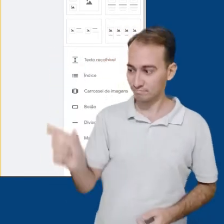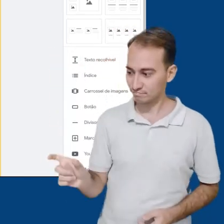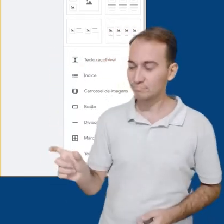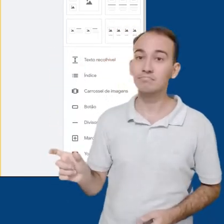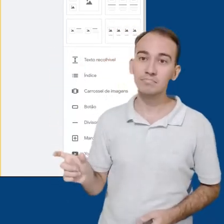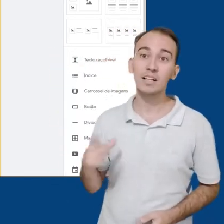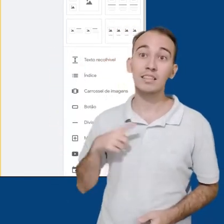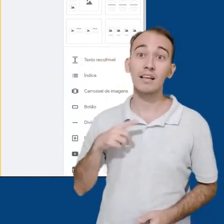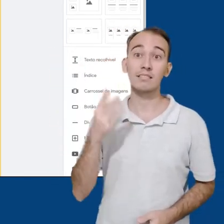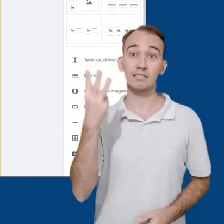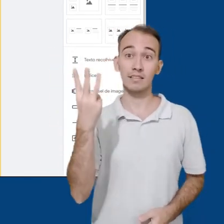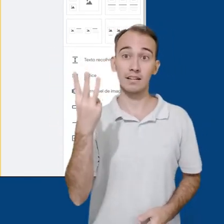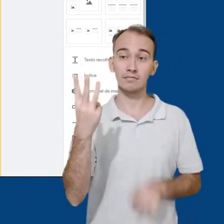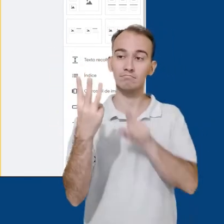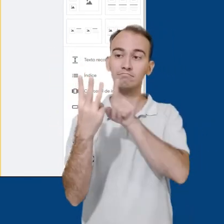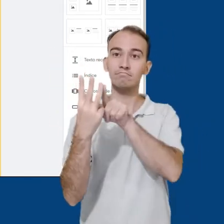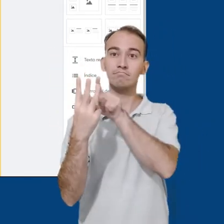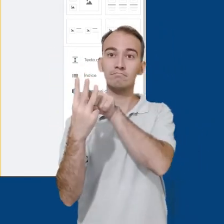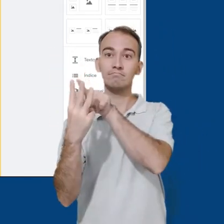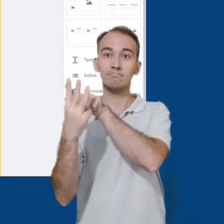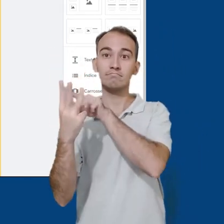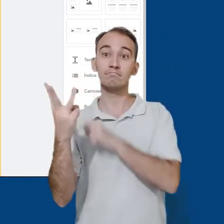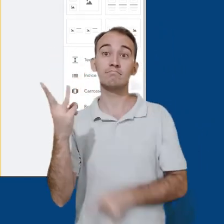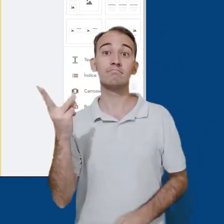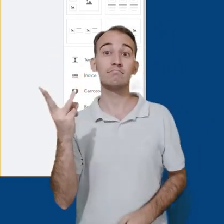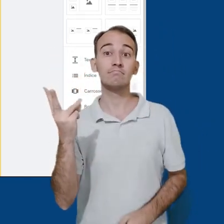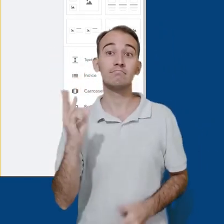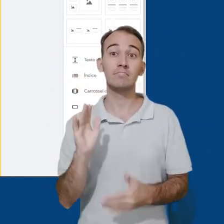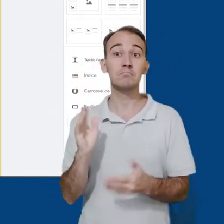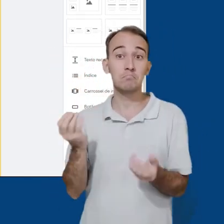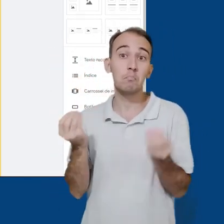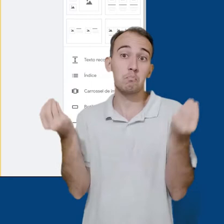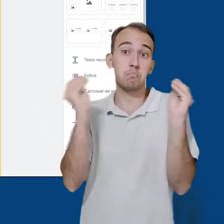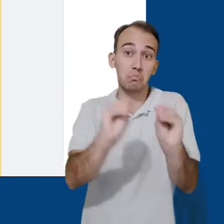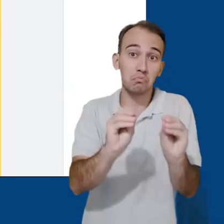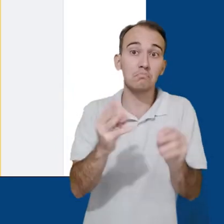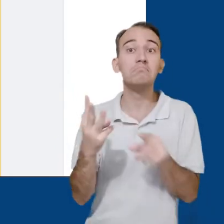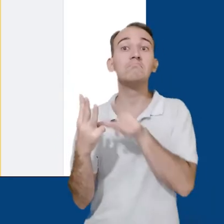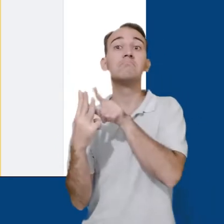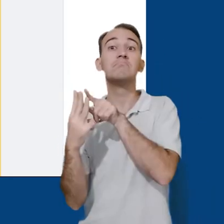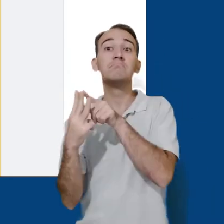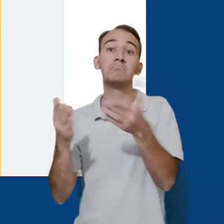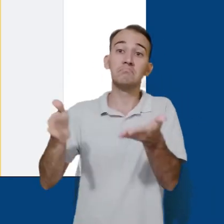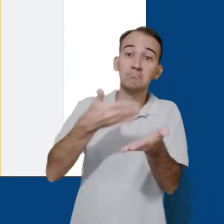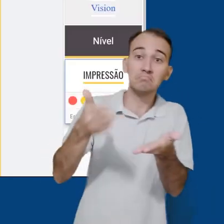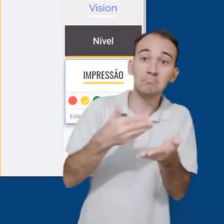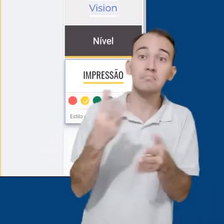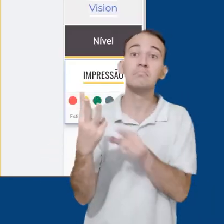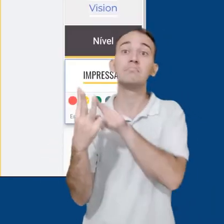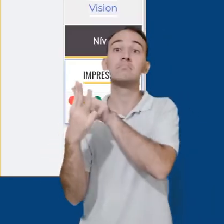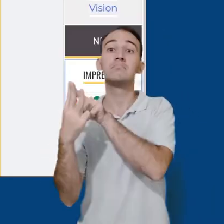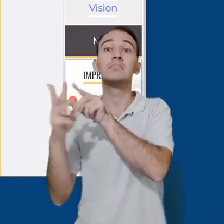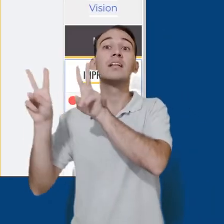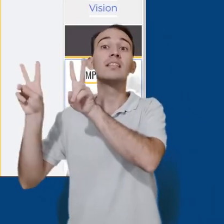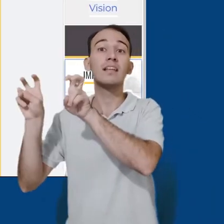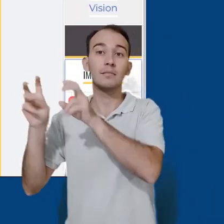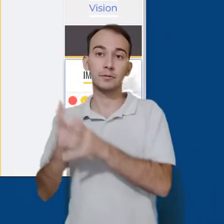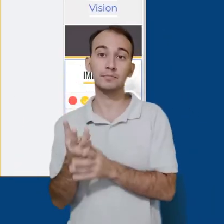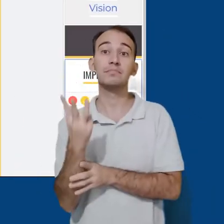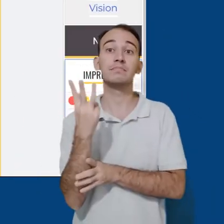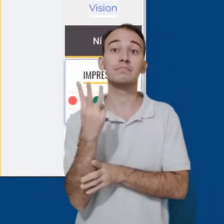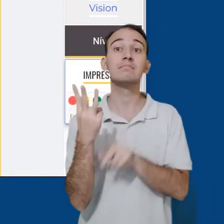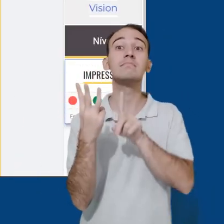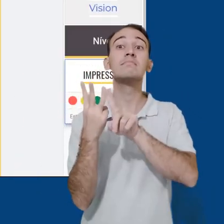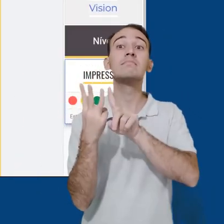Nele, possuímos três tipos de aba. A aba Inserir, a aba Páginas e a aba Temas. Vamos